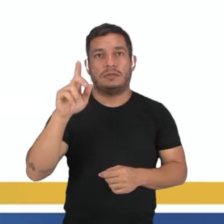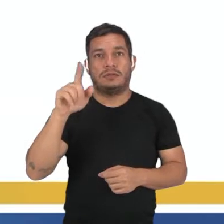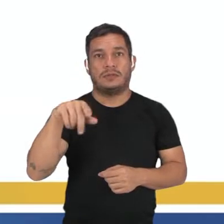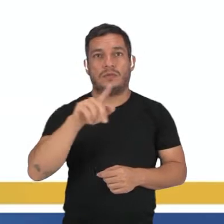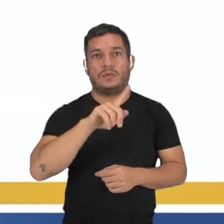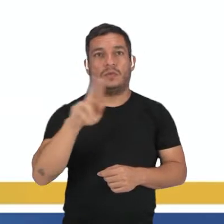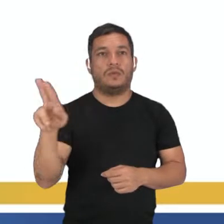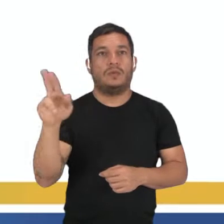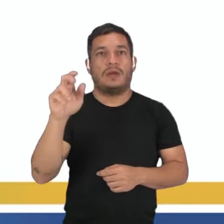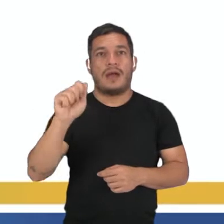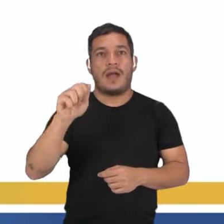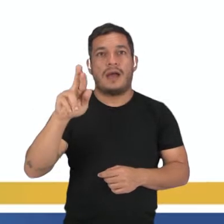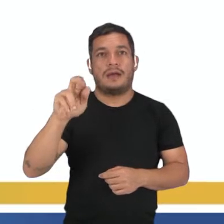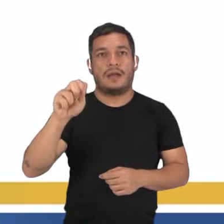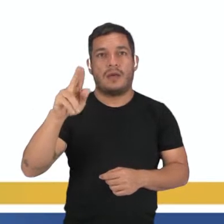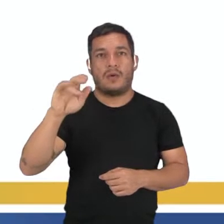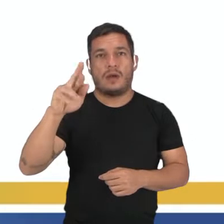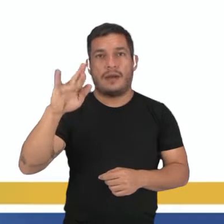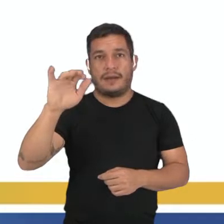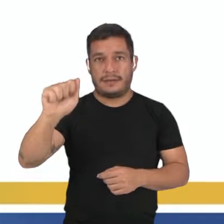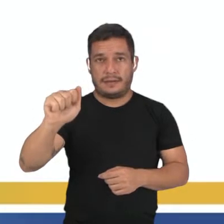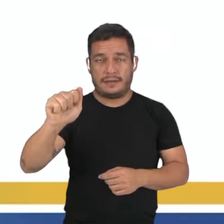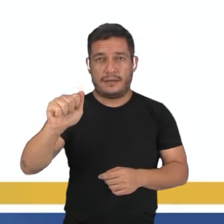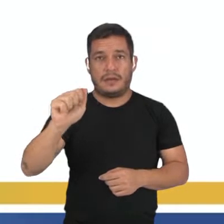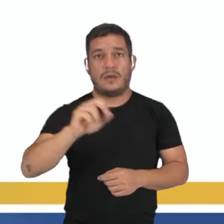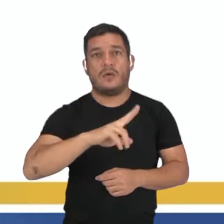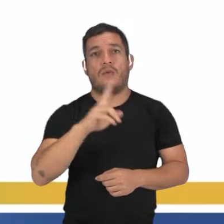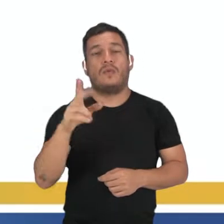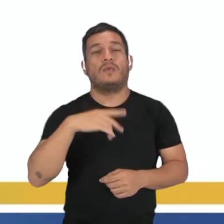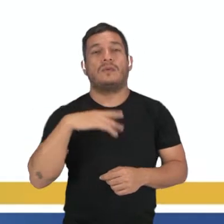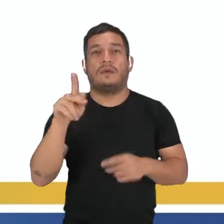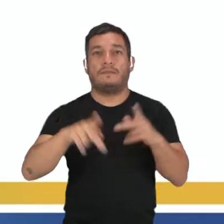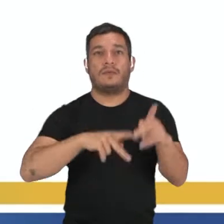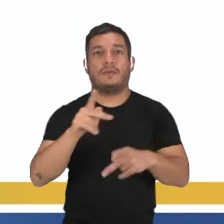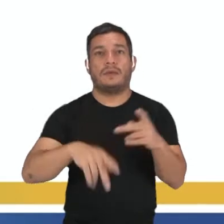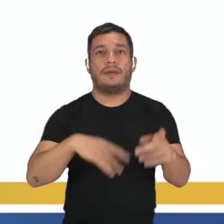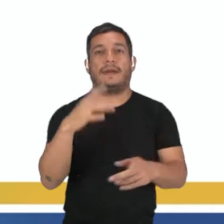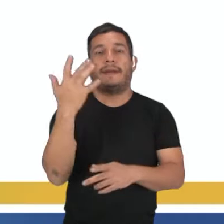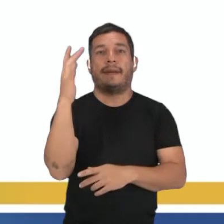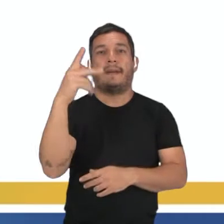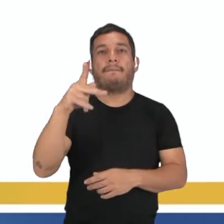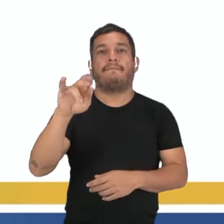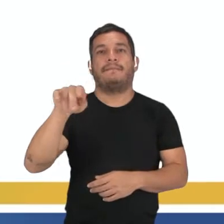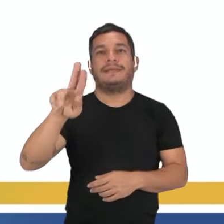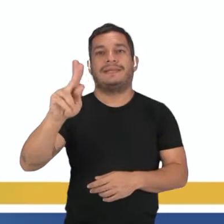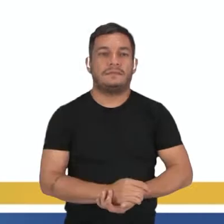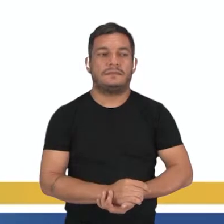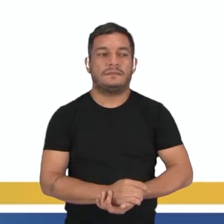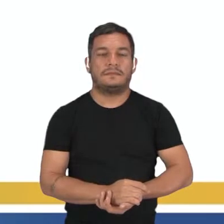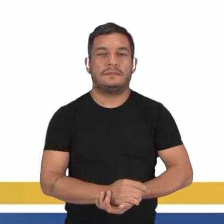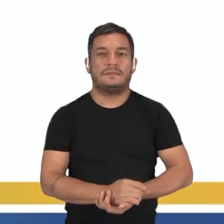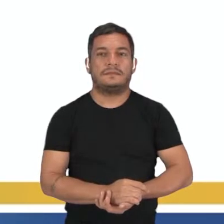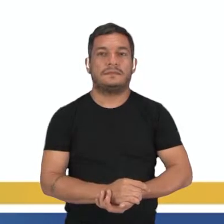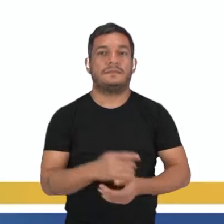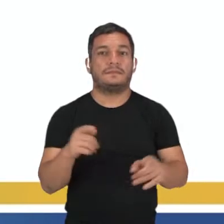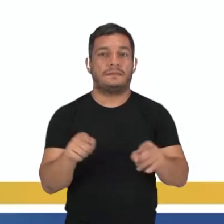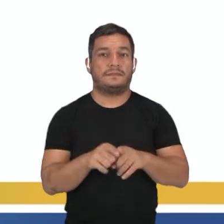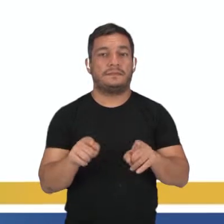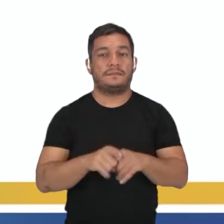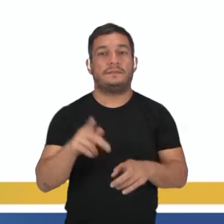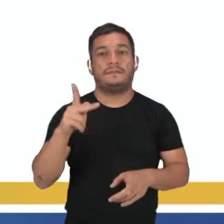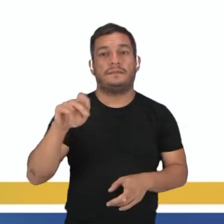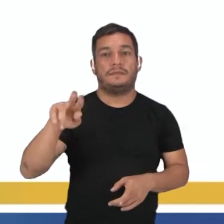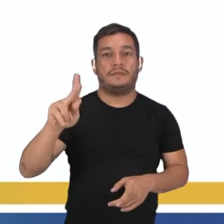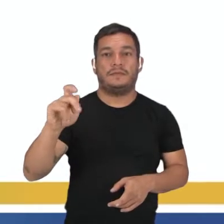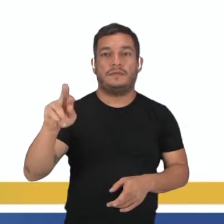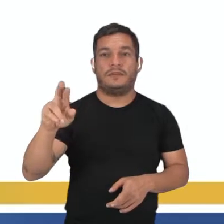de araucária angustifólia, ou de um jeito mais popular conhecida como pinheiro do Paraná. Além dos pinheiros, nesse